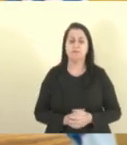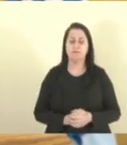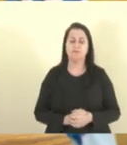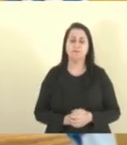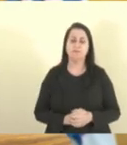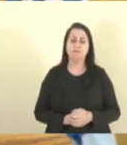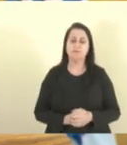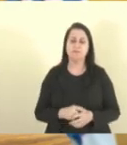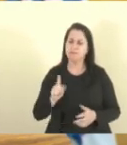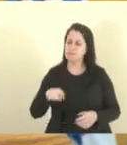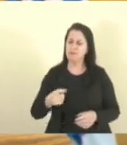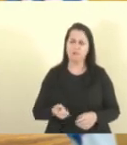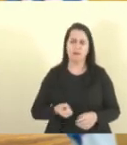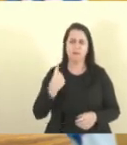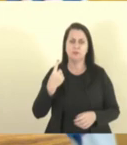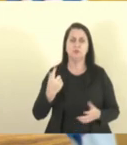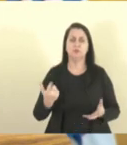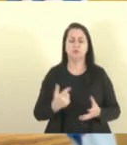isso é um absurdo,